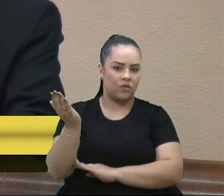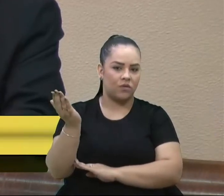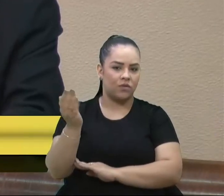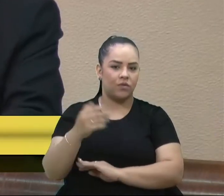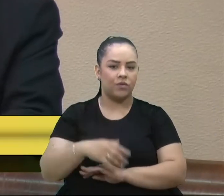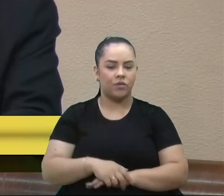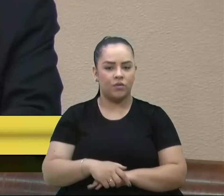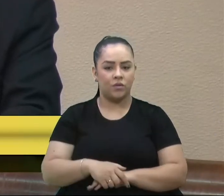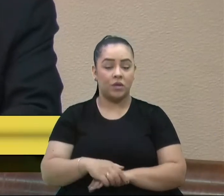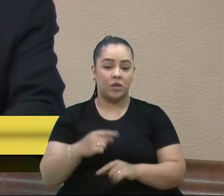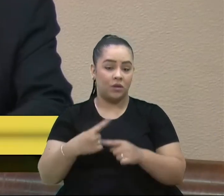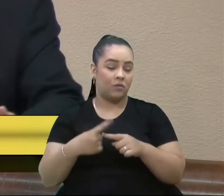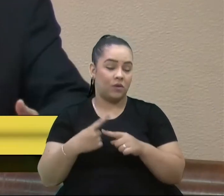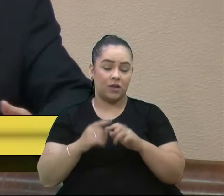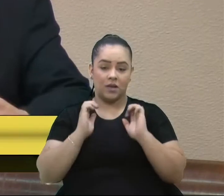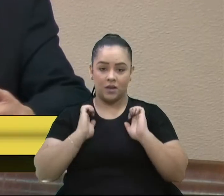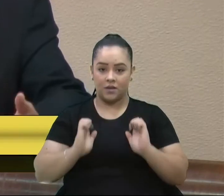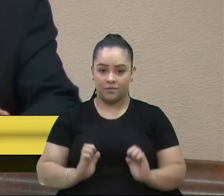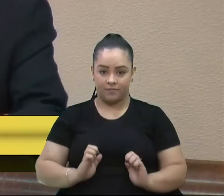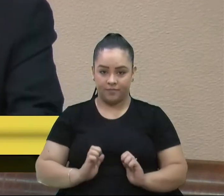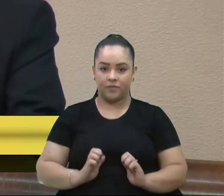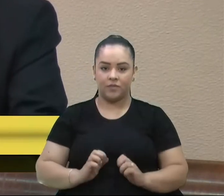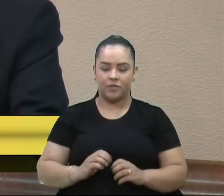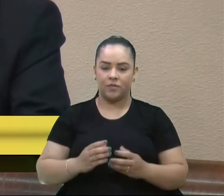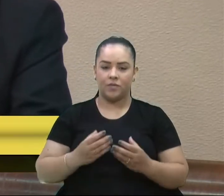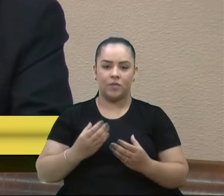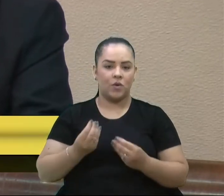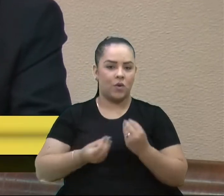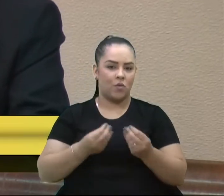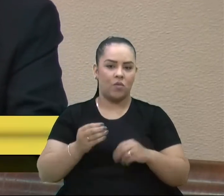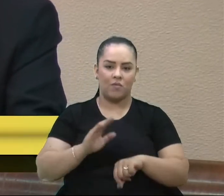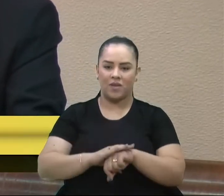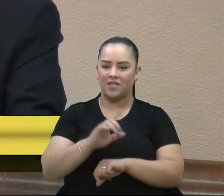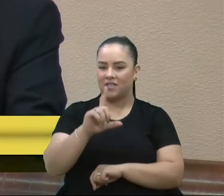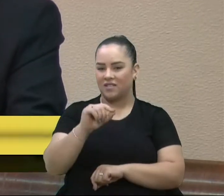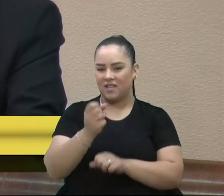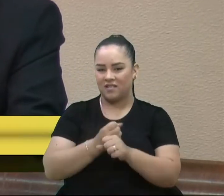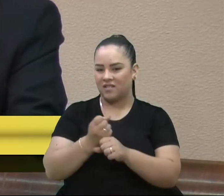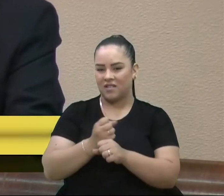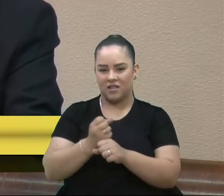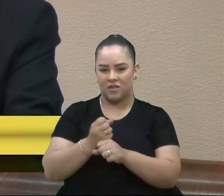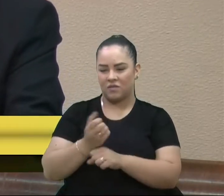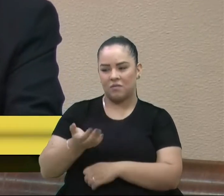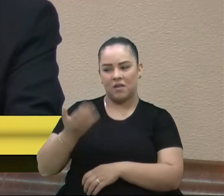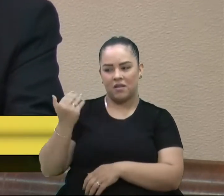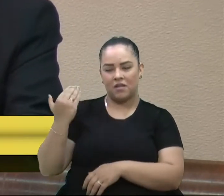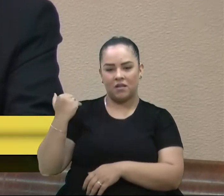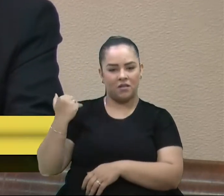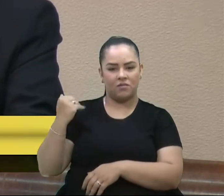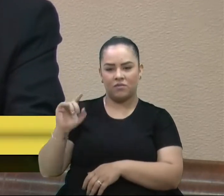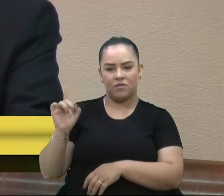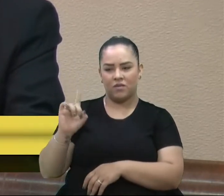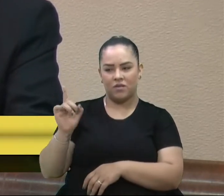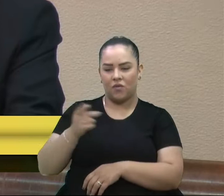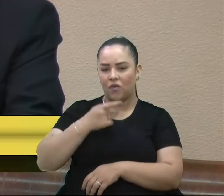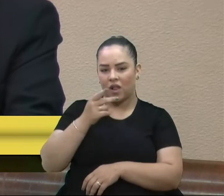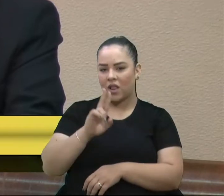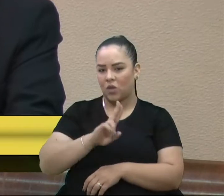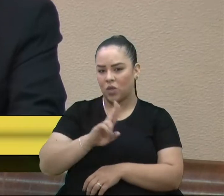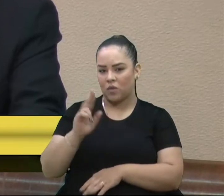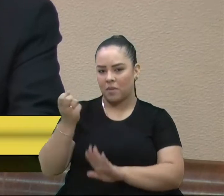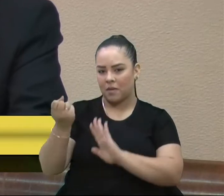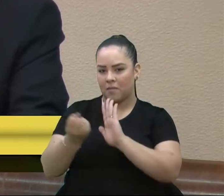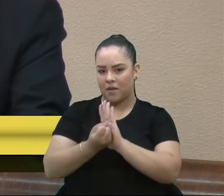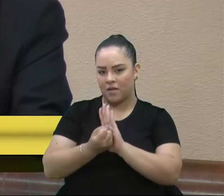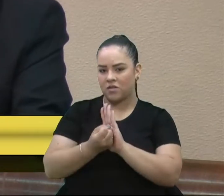E por questão de ética, como faz, já faz mais de dez anos, não vou mencionar aqui, porque já foi feito a, já